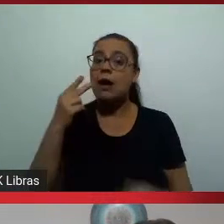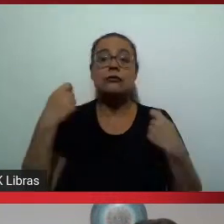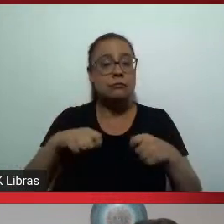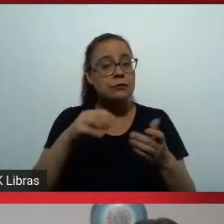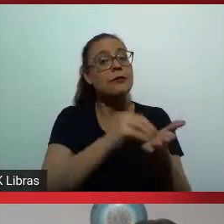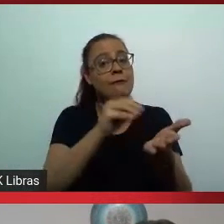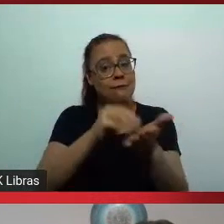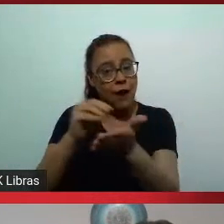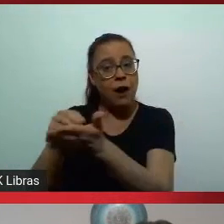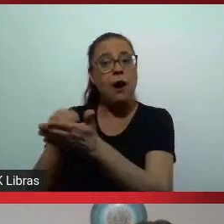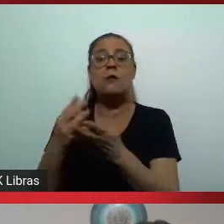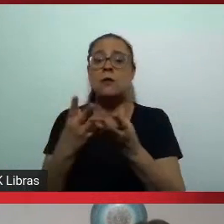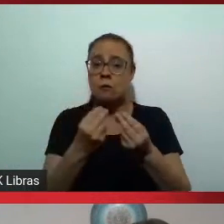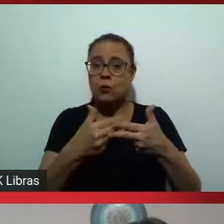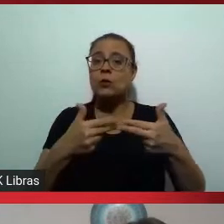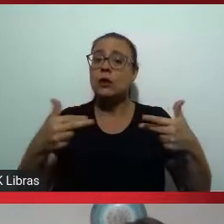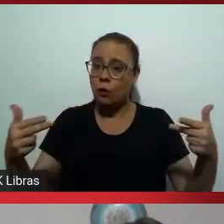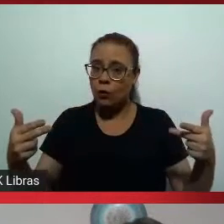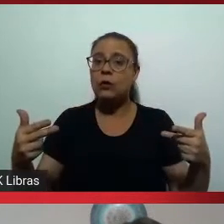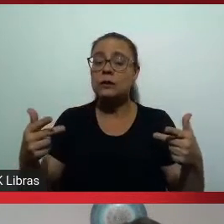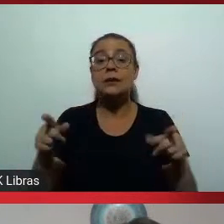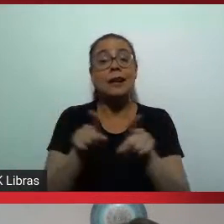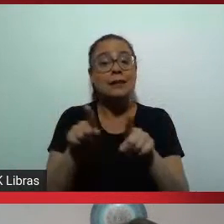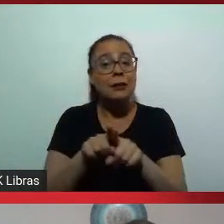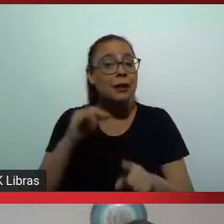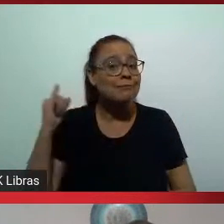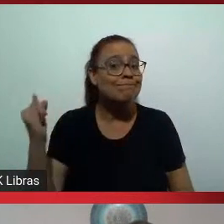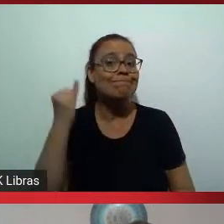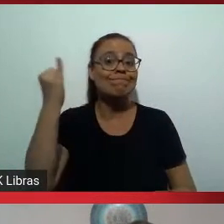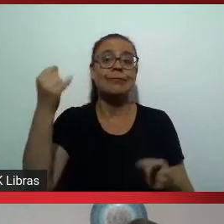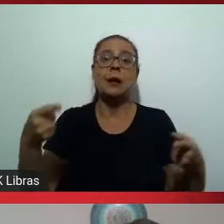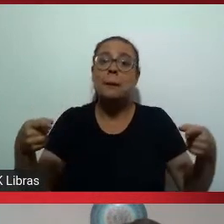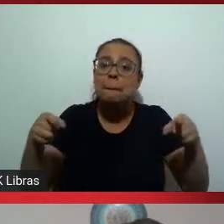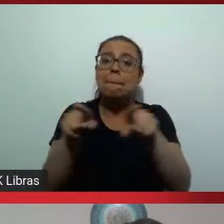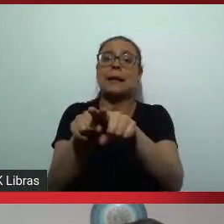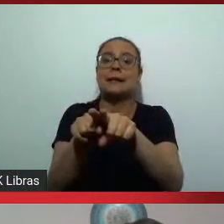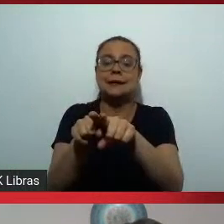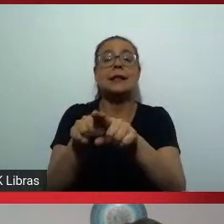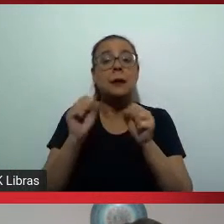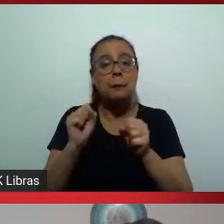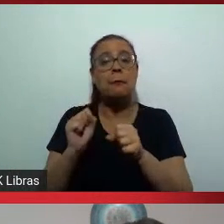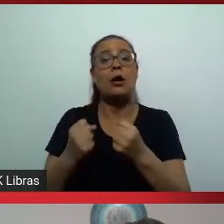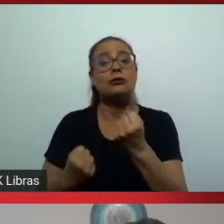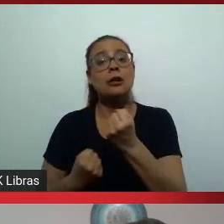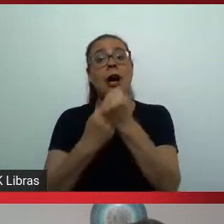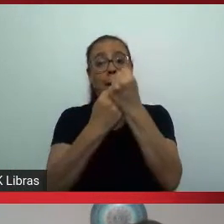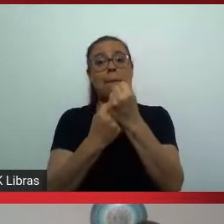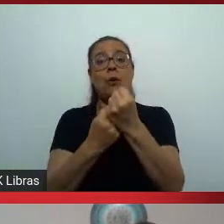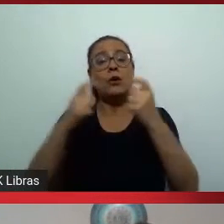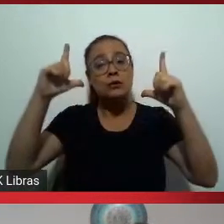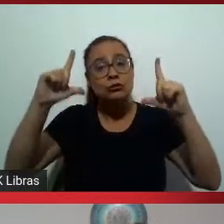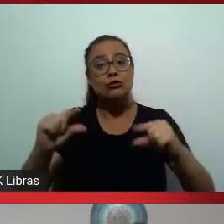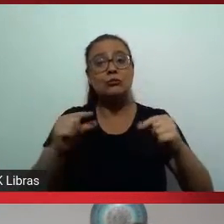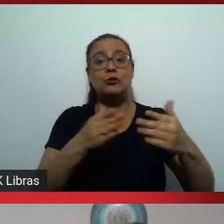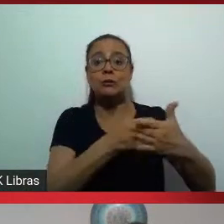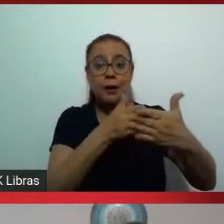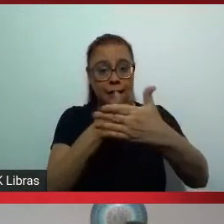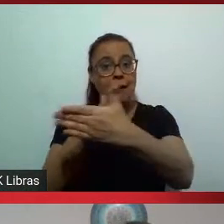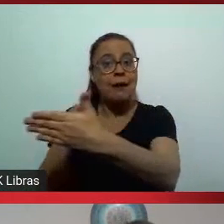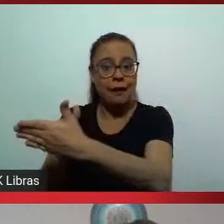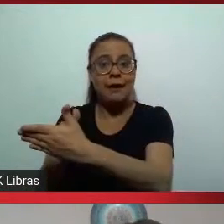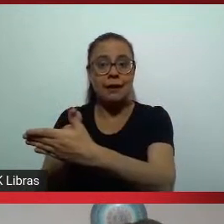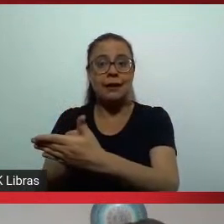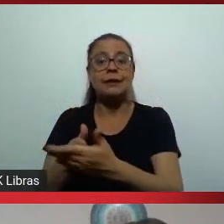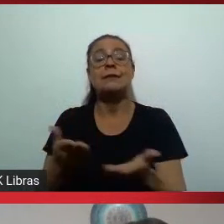e é claro as parcerias podem ajudar a endereçar uma parte desses obstáculos nós estamos aqui